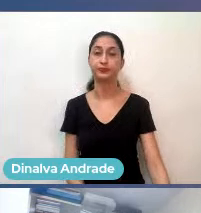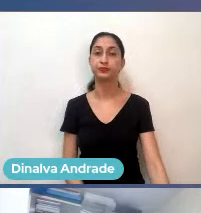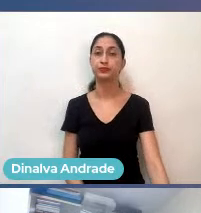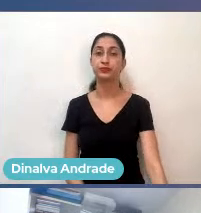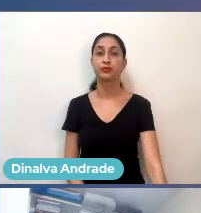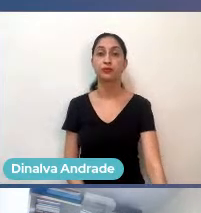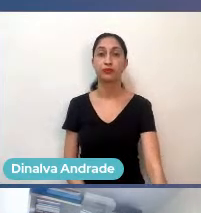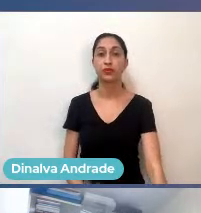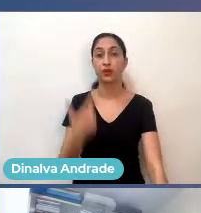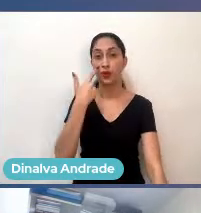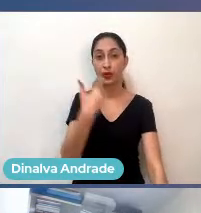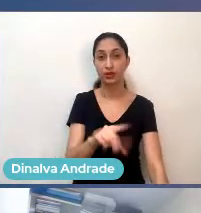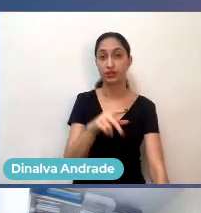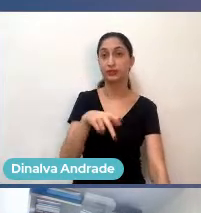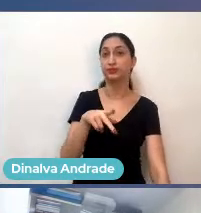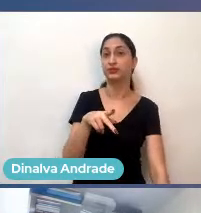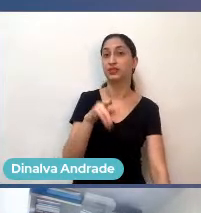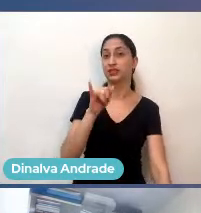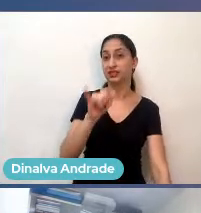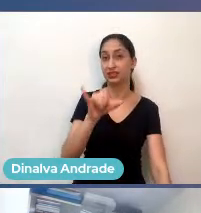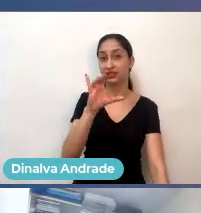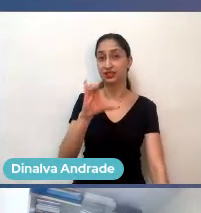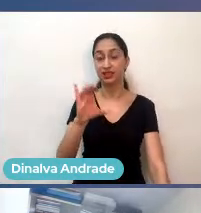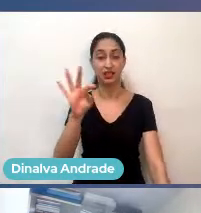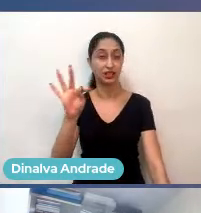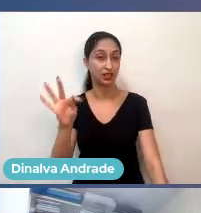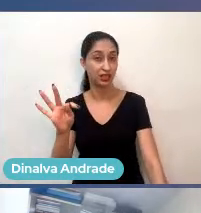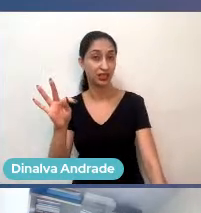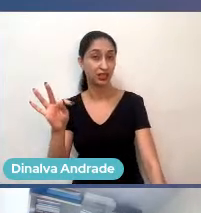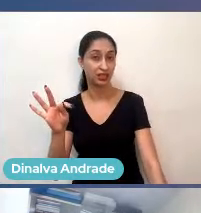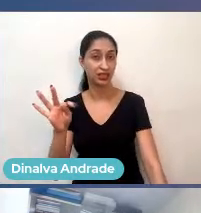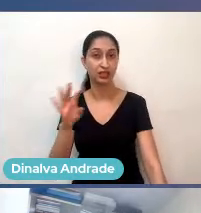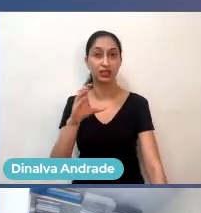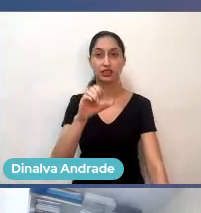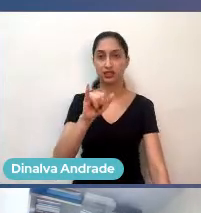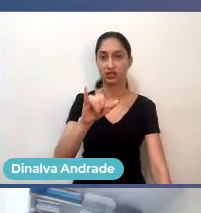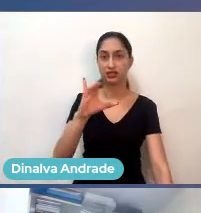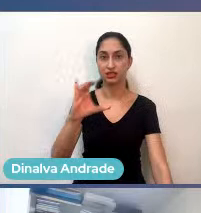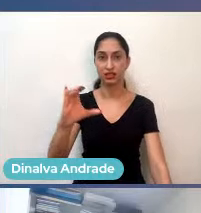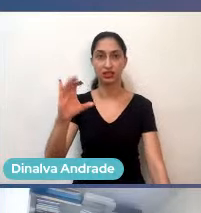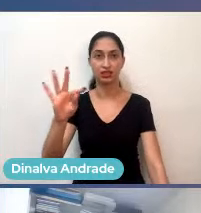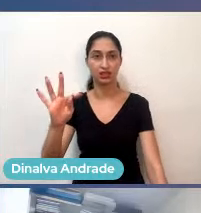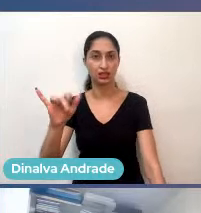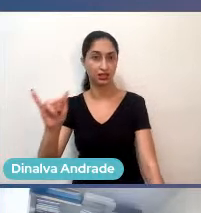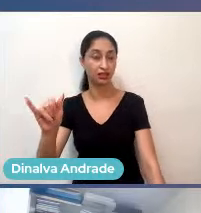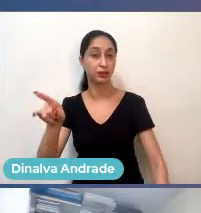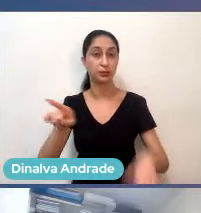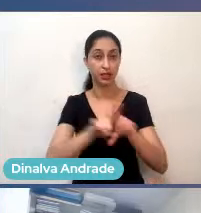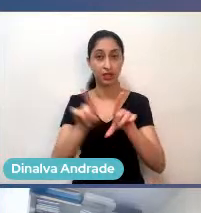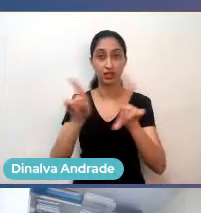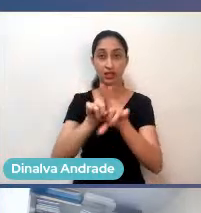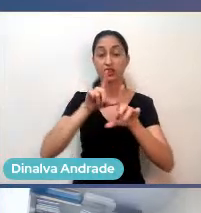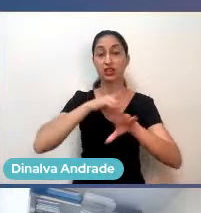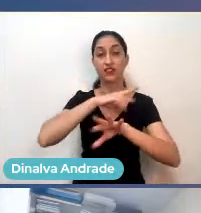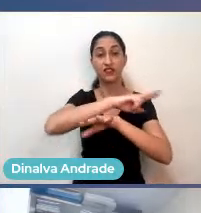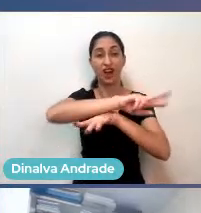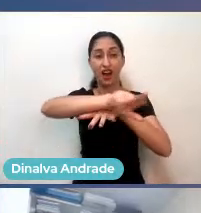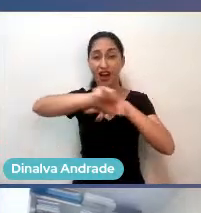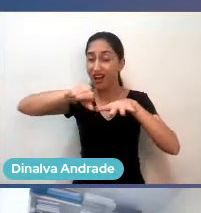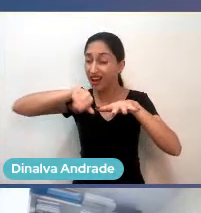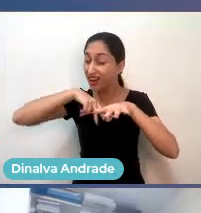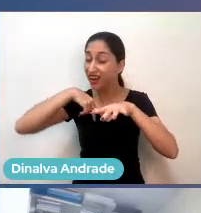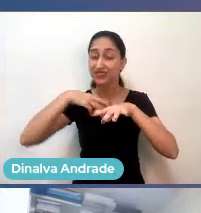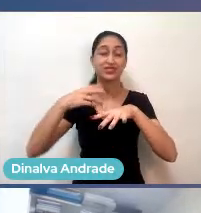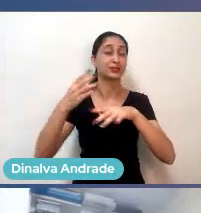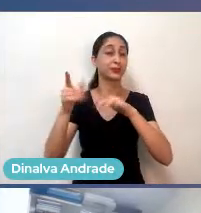a informação de talentos, são vários, centros de pesquisas, cada instituição dessa aqui apresentada, existe várias frentes de pesquisa e